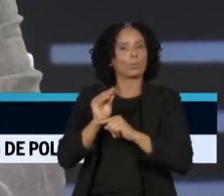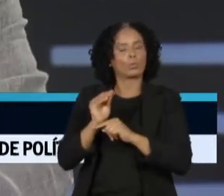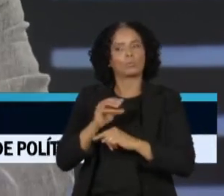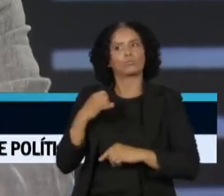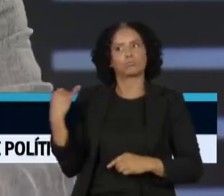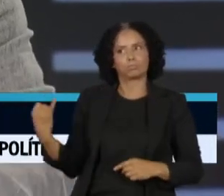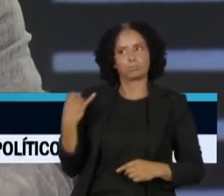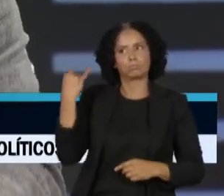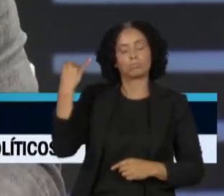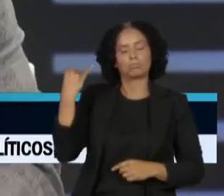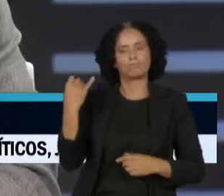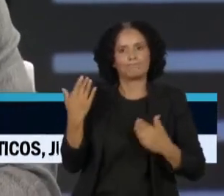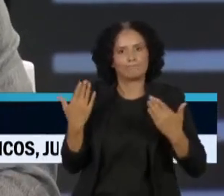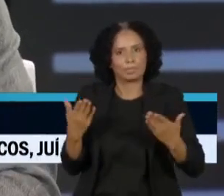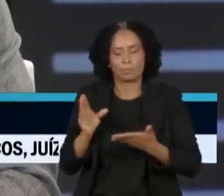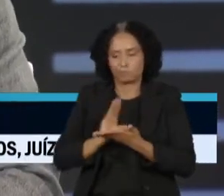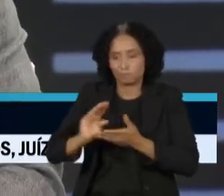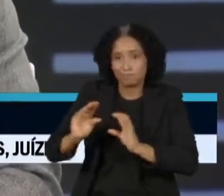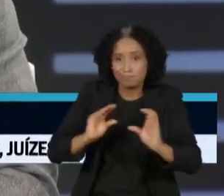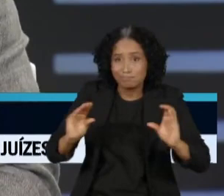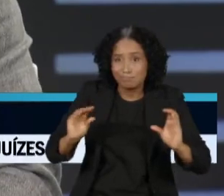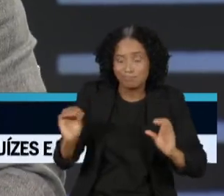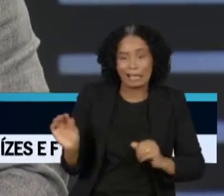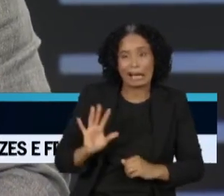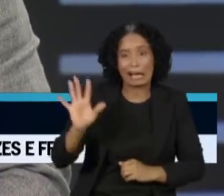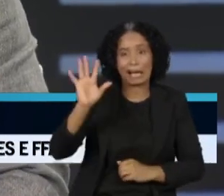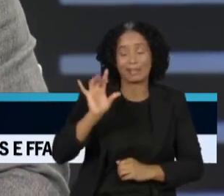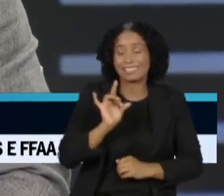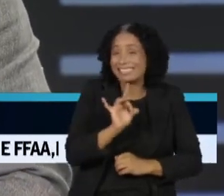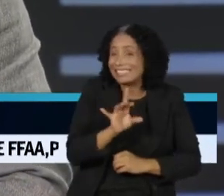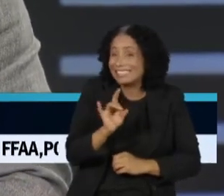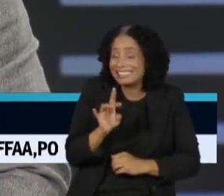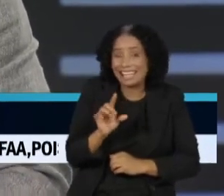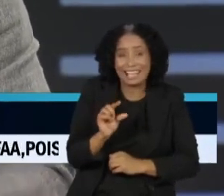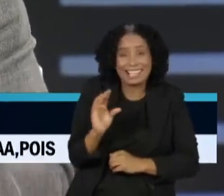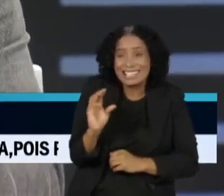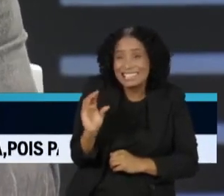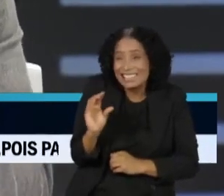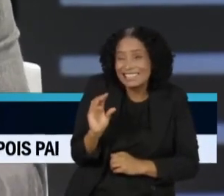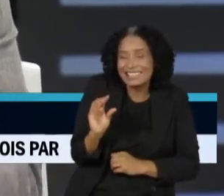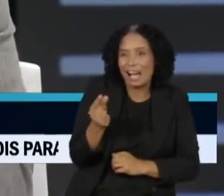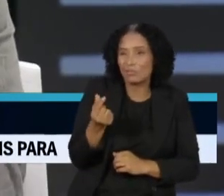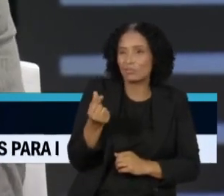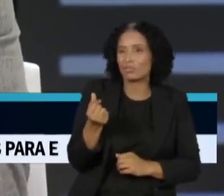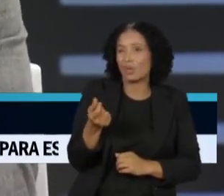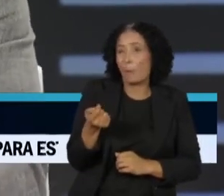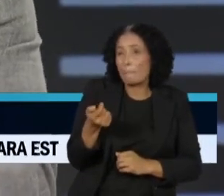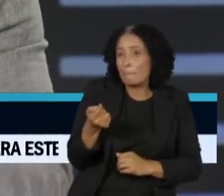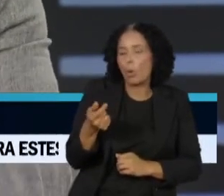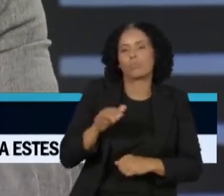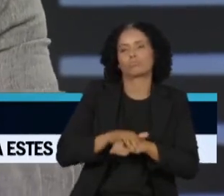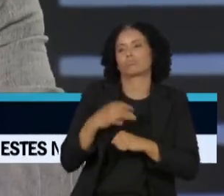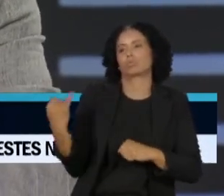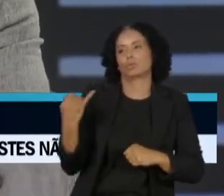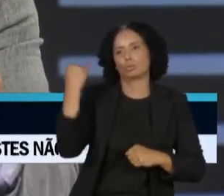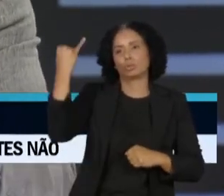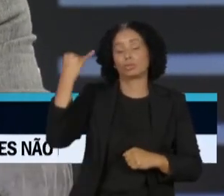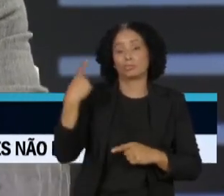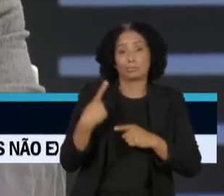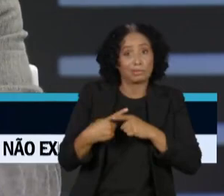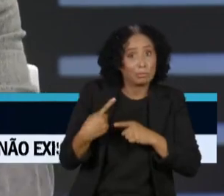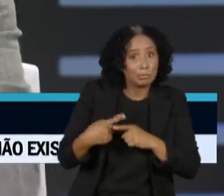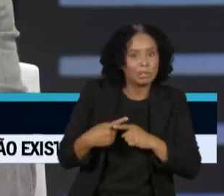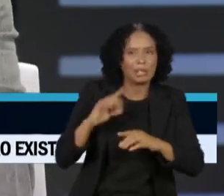um fundo importante, não há sombra de dúvida, eu diria cada centavo é importante, porque diante de recursos escassos e